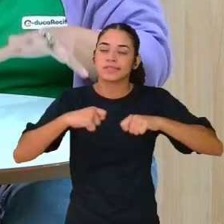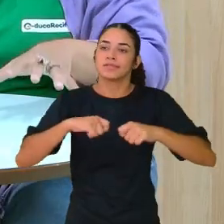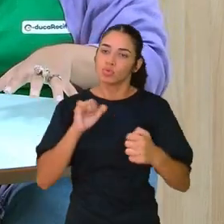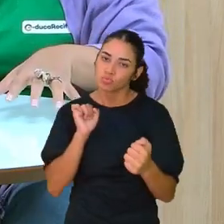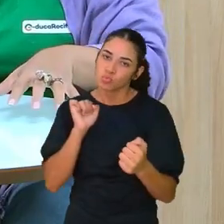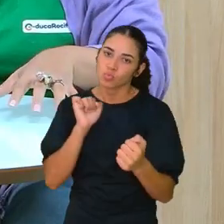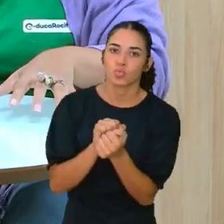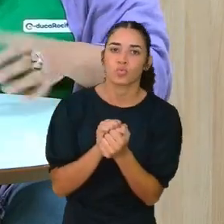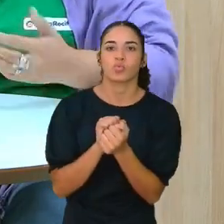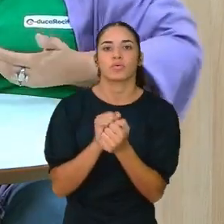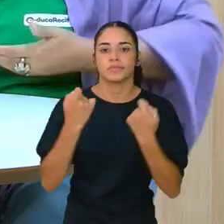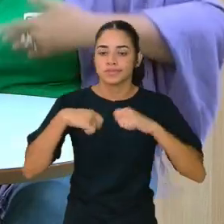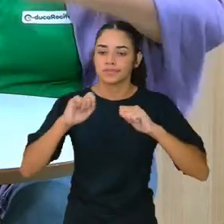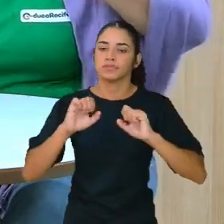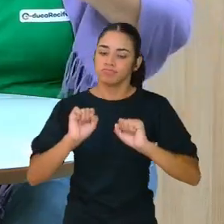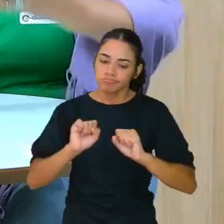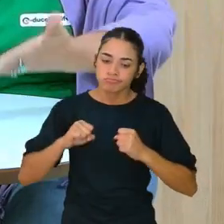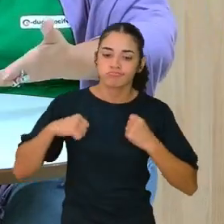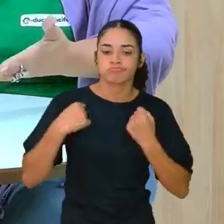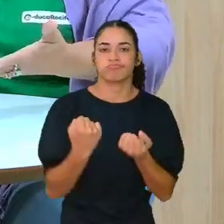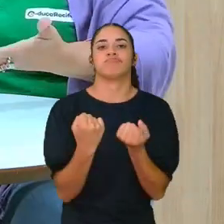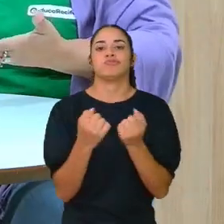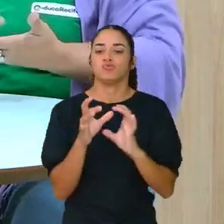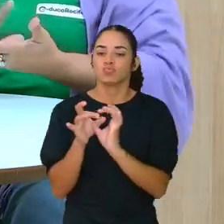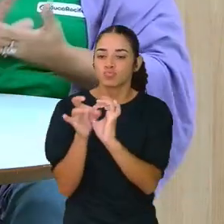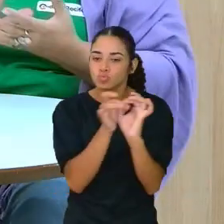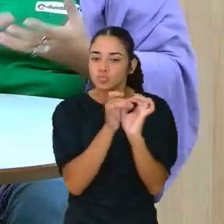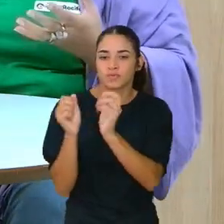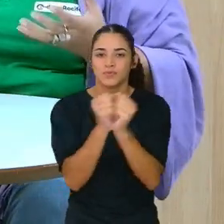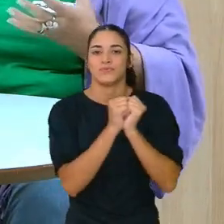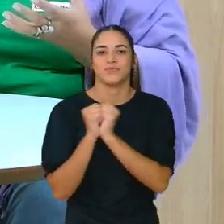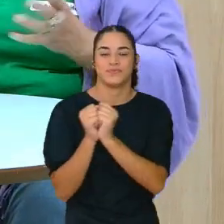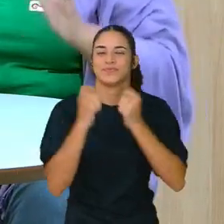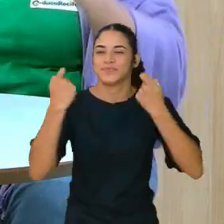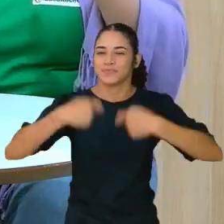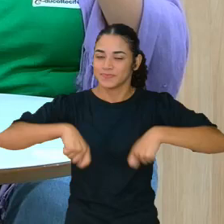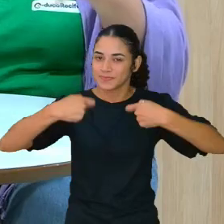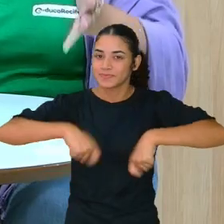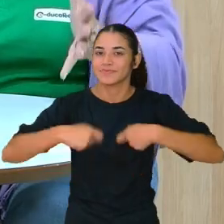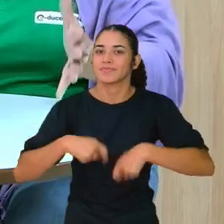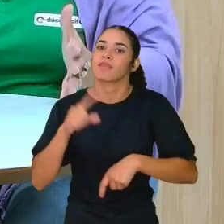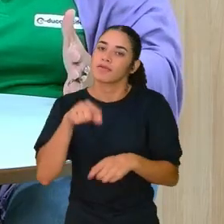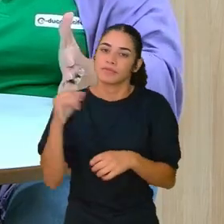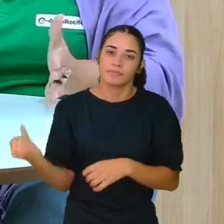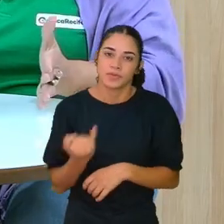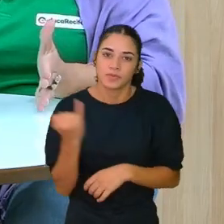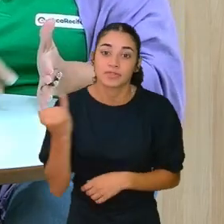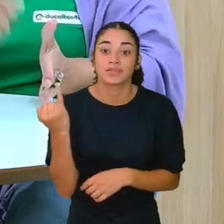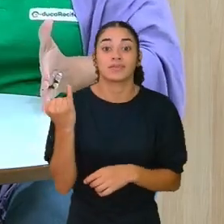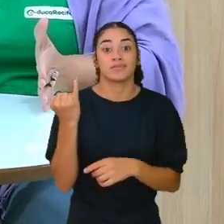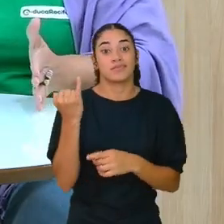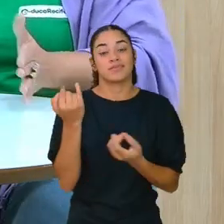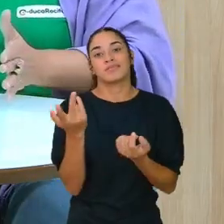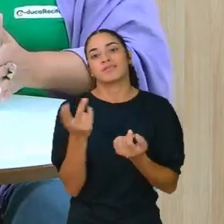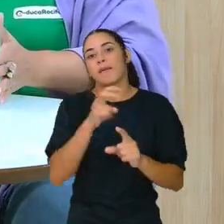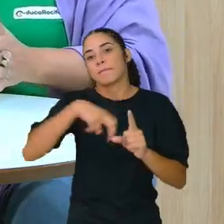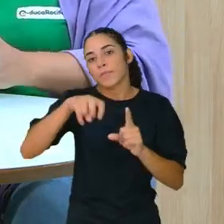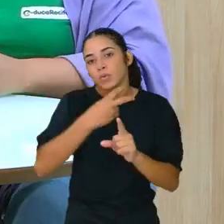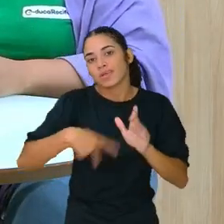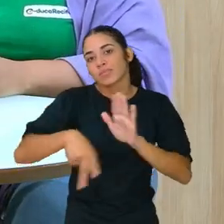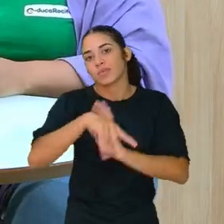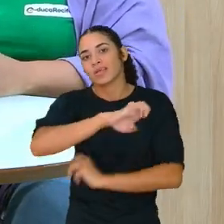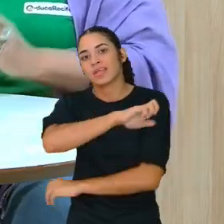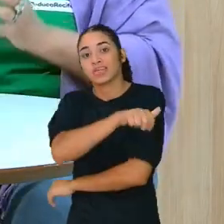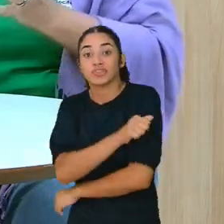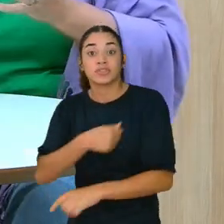junto. Fazendo junto. É um diferencial muito grande de trabalhar na modalidade EJA e com a pessoa com